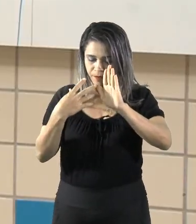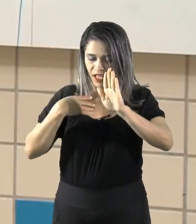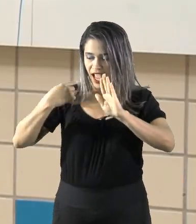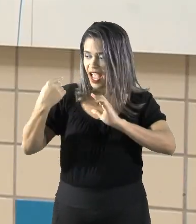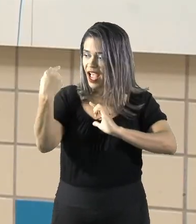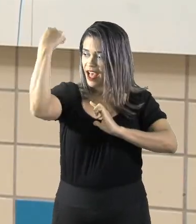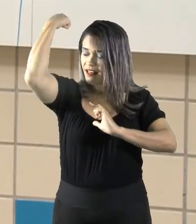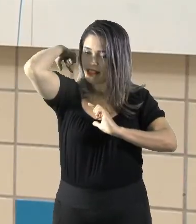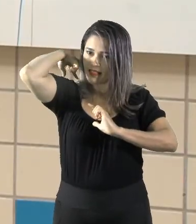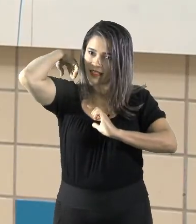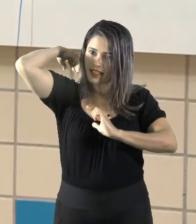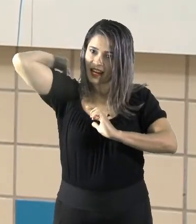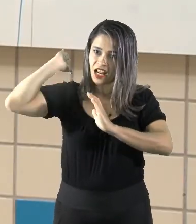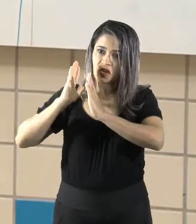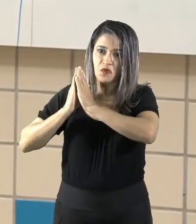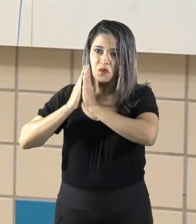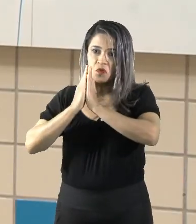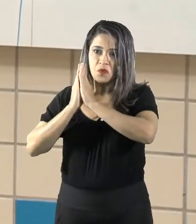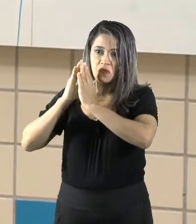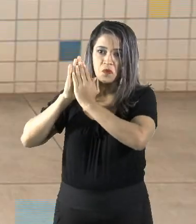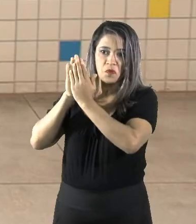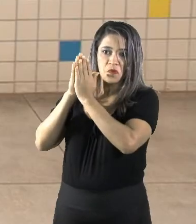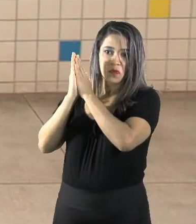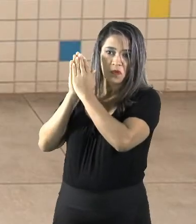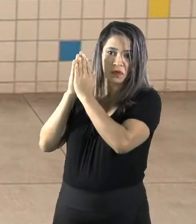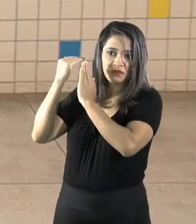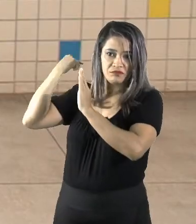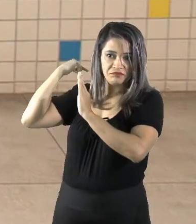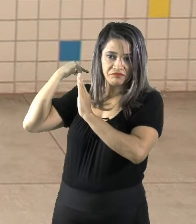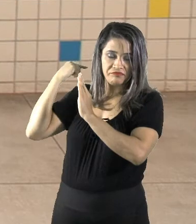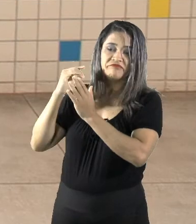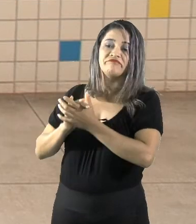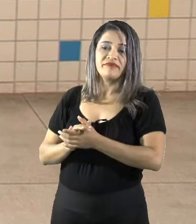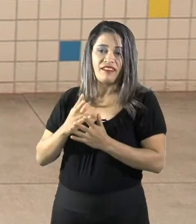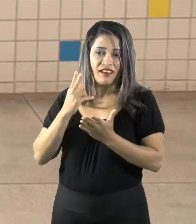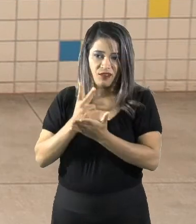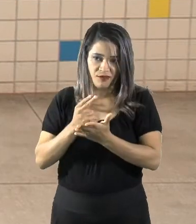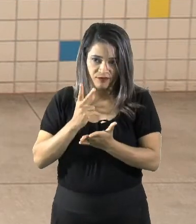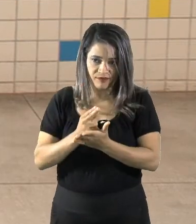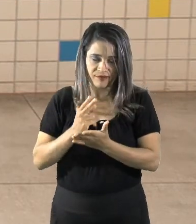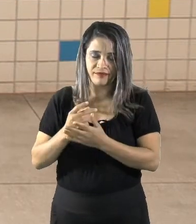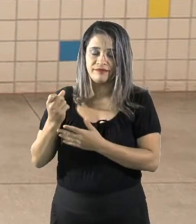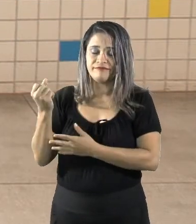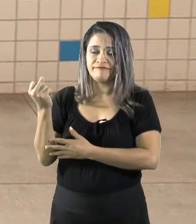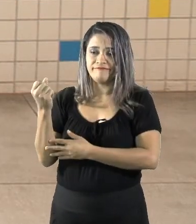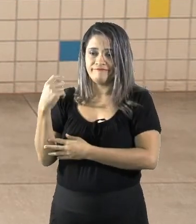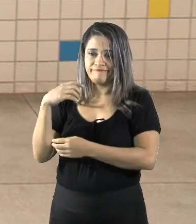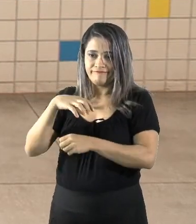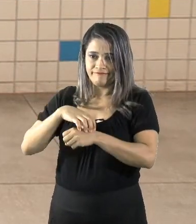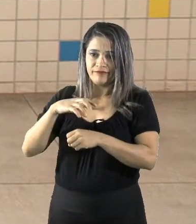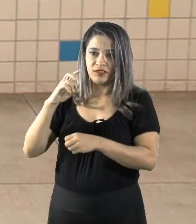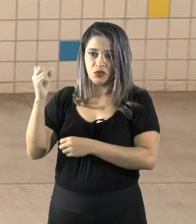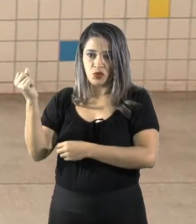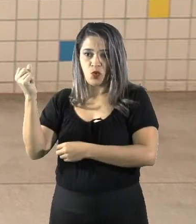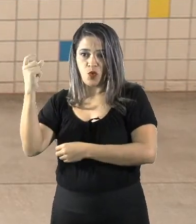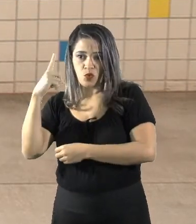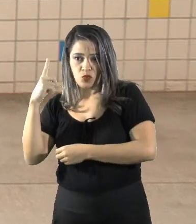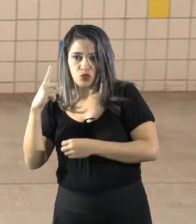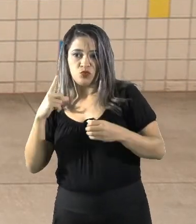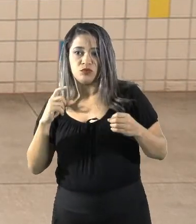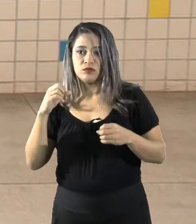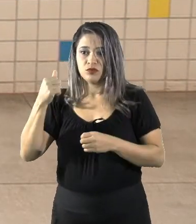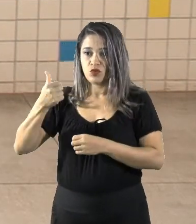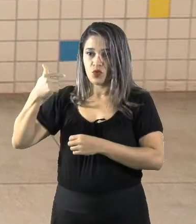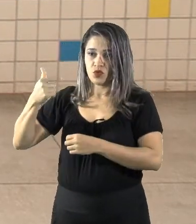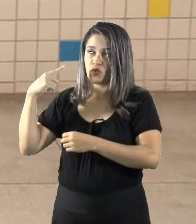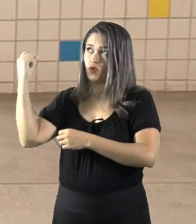uma sombra? É a mesma coisa com a incidência de luz solar, as nossas 12 horas de luz e as nossas 12 horas